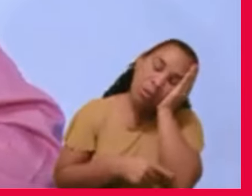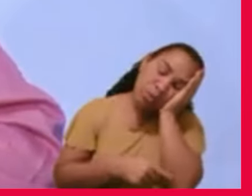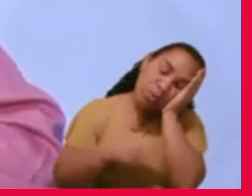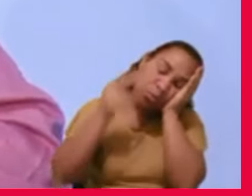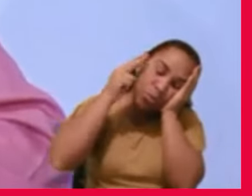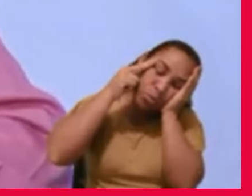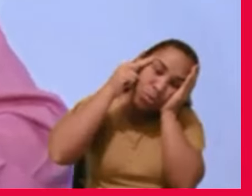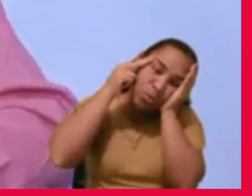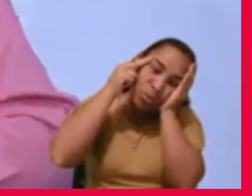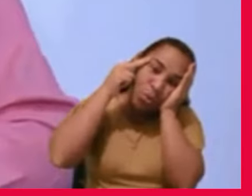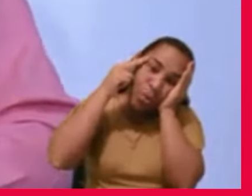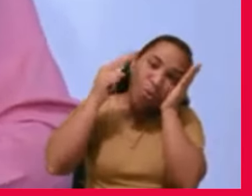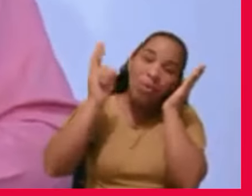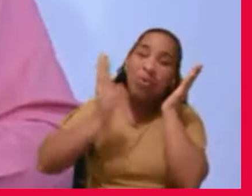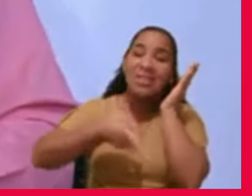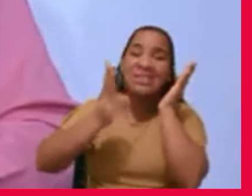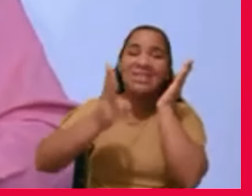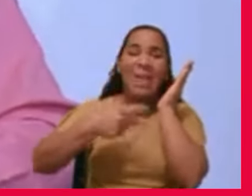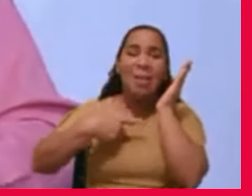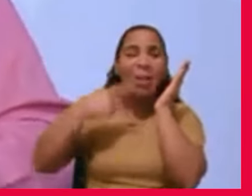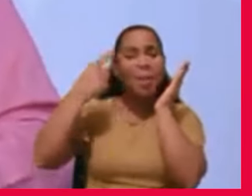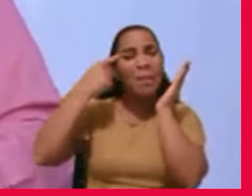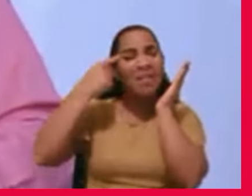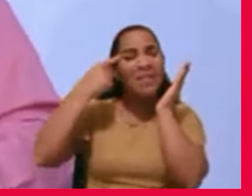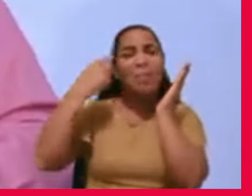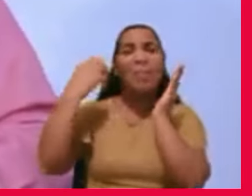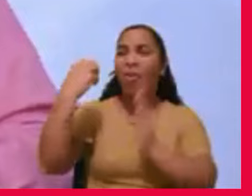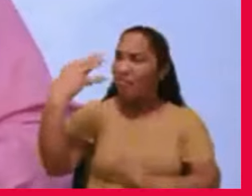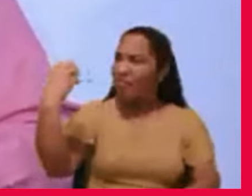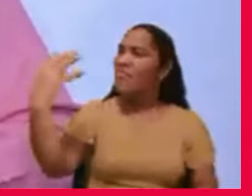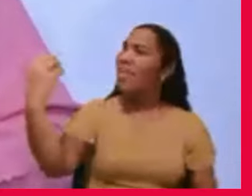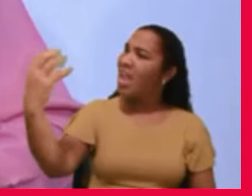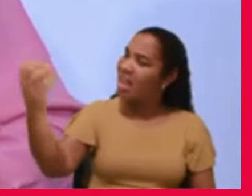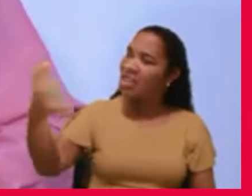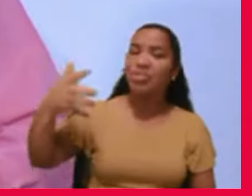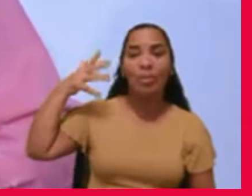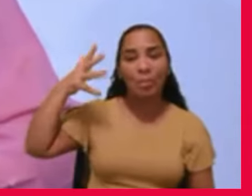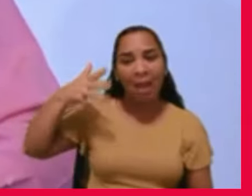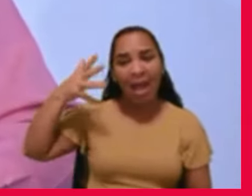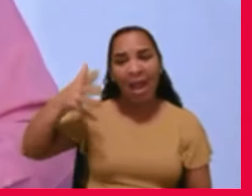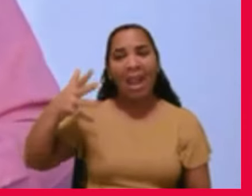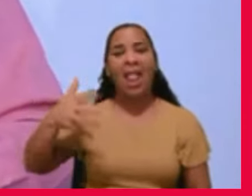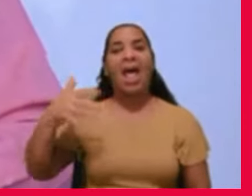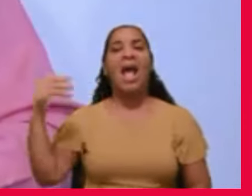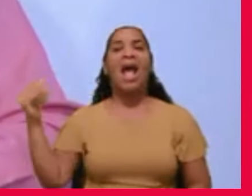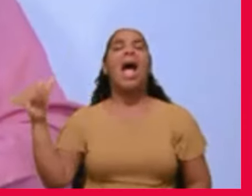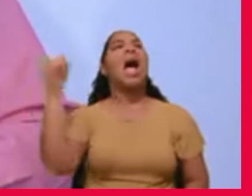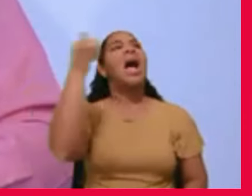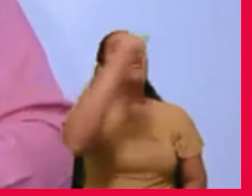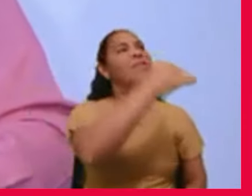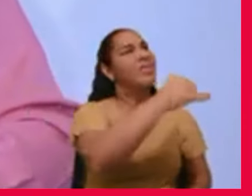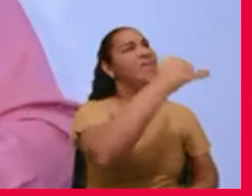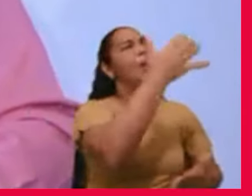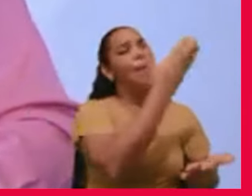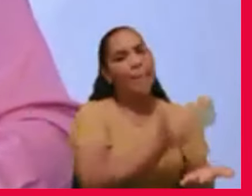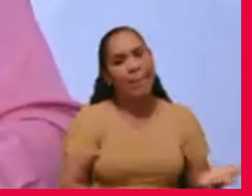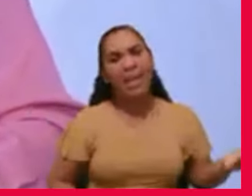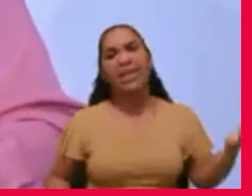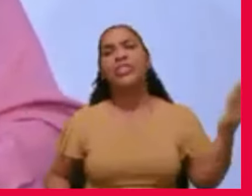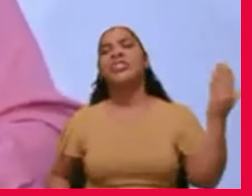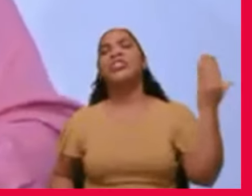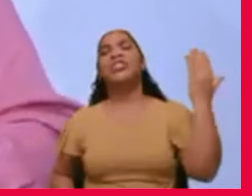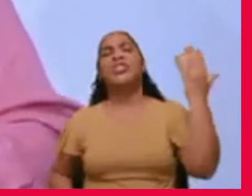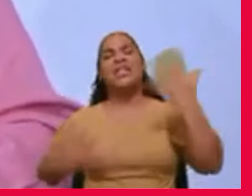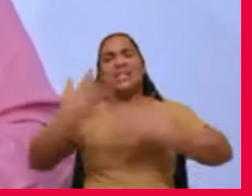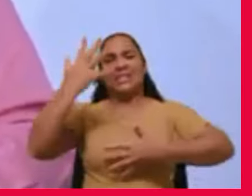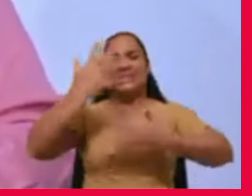fui para falar, de que estava viajando para falar, de que perdi o avião porque tinha palestra. Era a interpretação